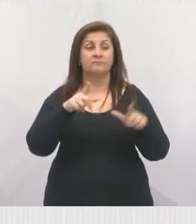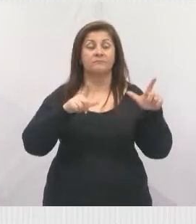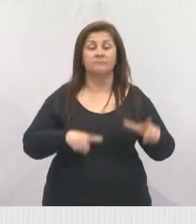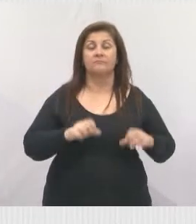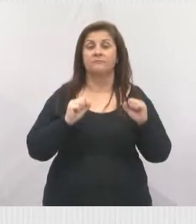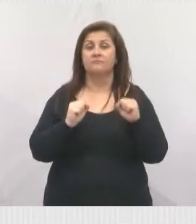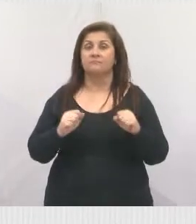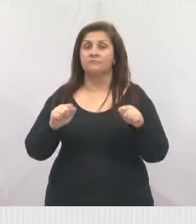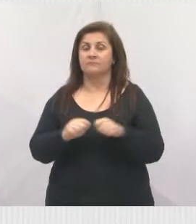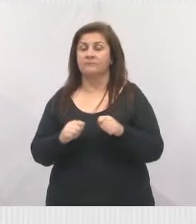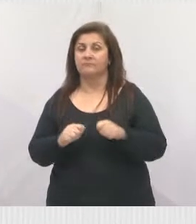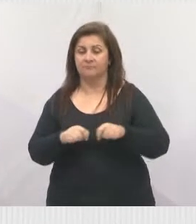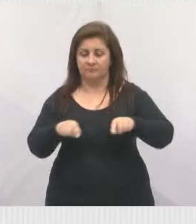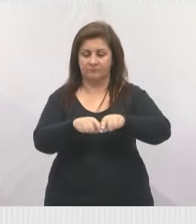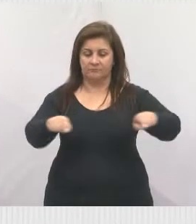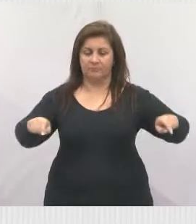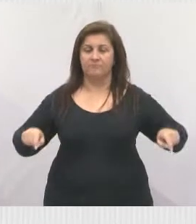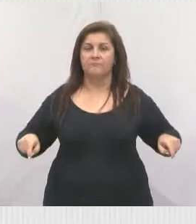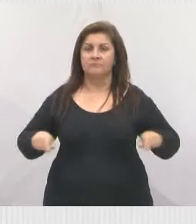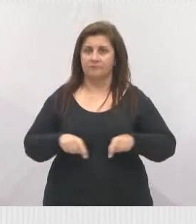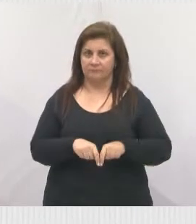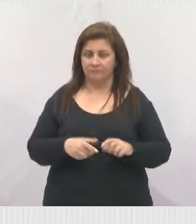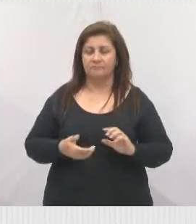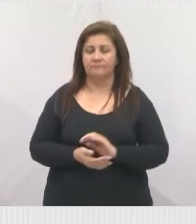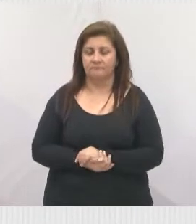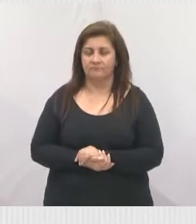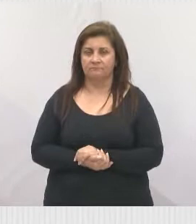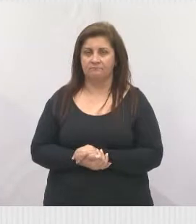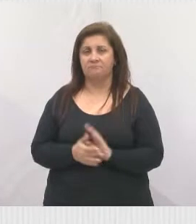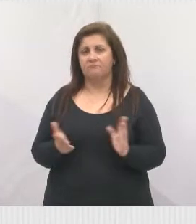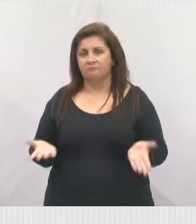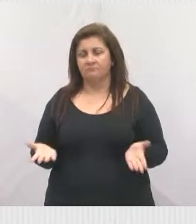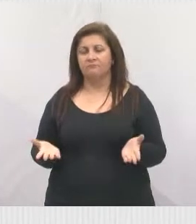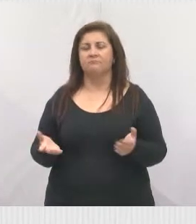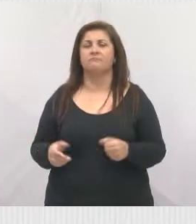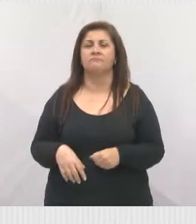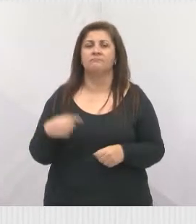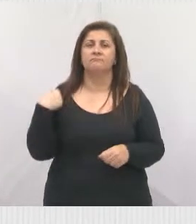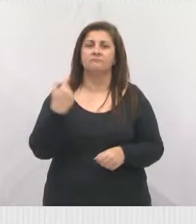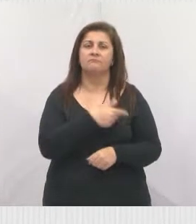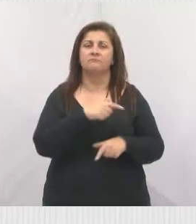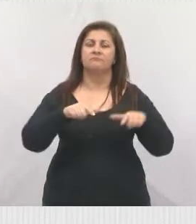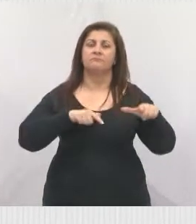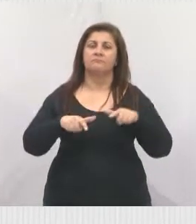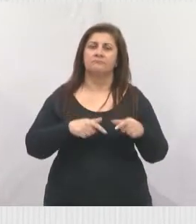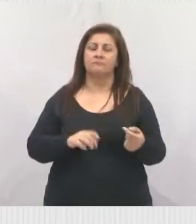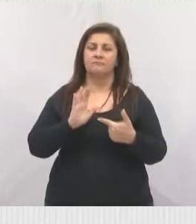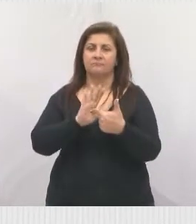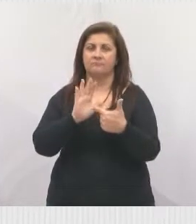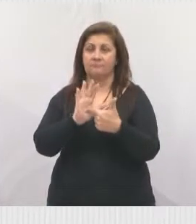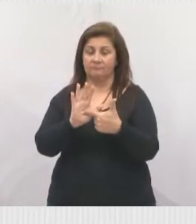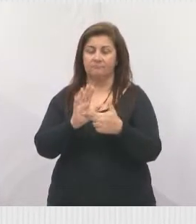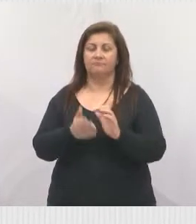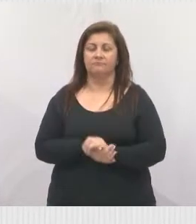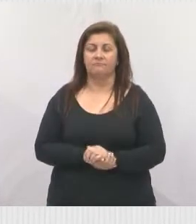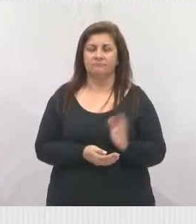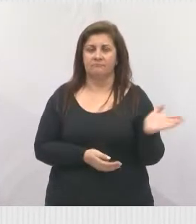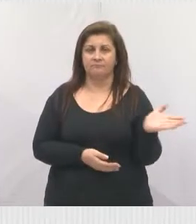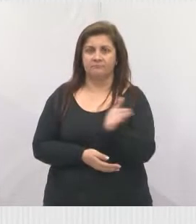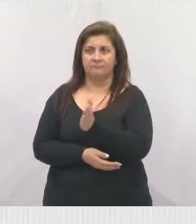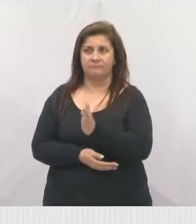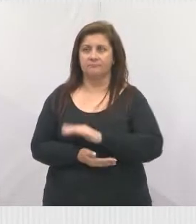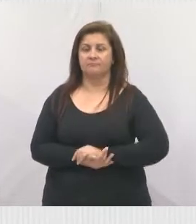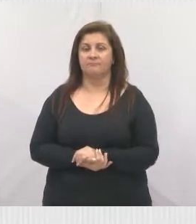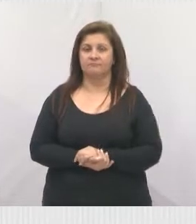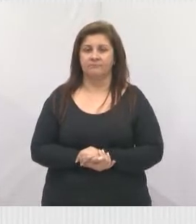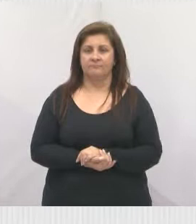possa ser feito um campo para os moradores dessa região. Eu acho que é dessa forma que a gente vai trabalhando, apresentando resultado. Próxima foto, por favor.